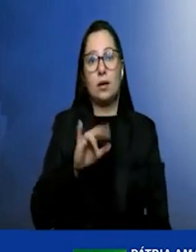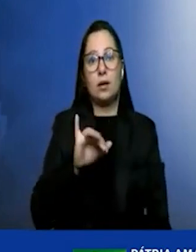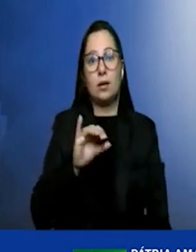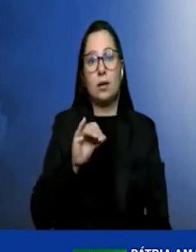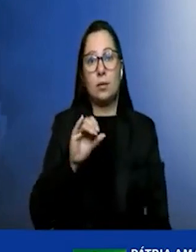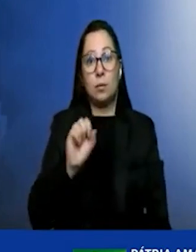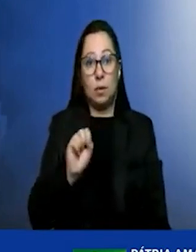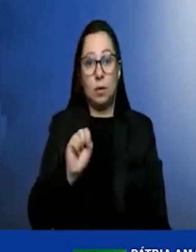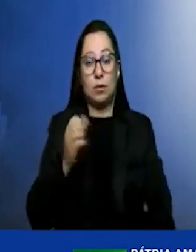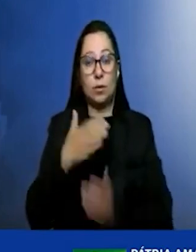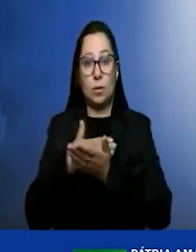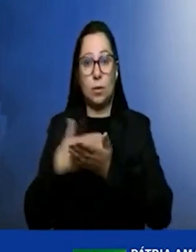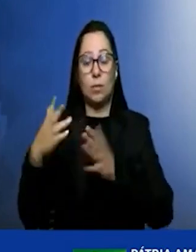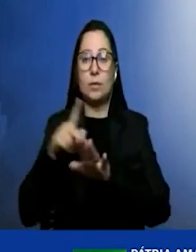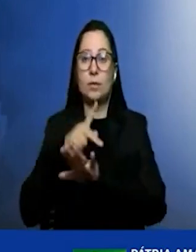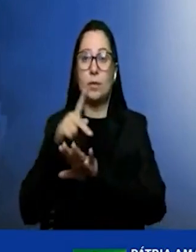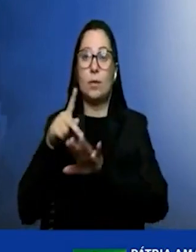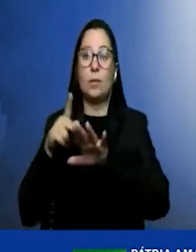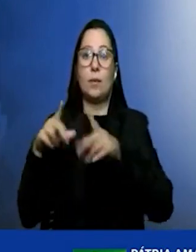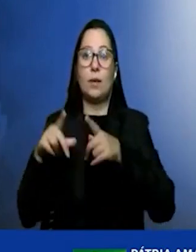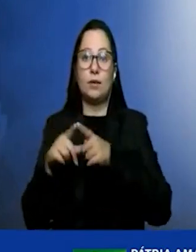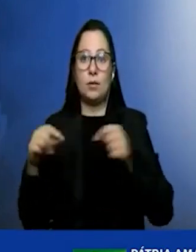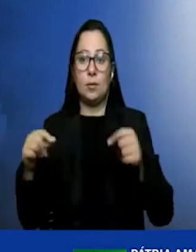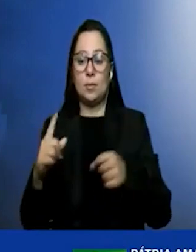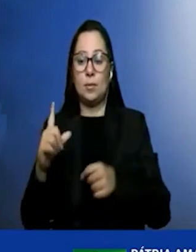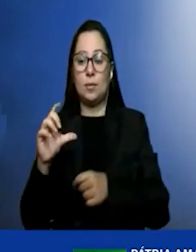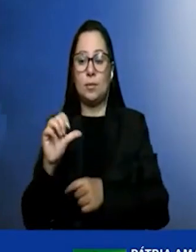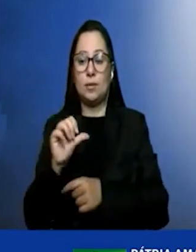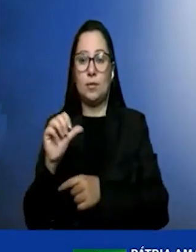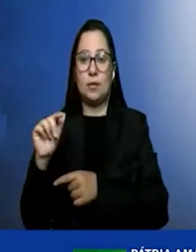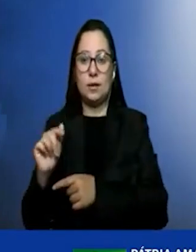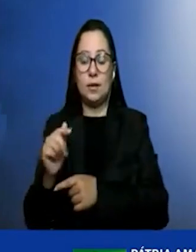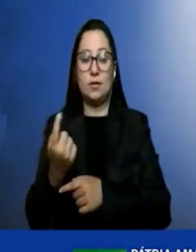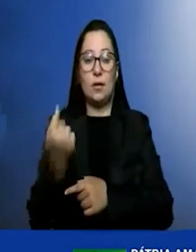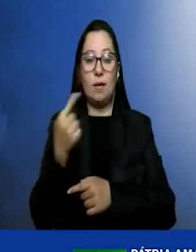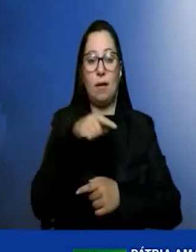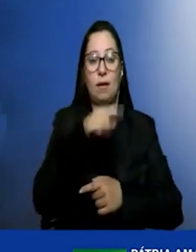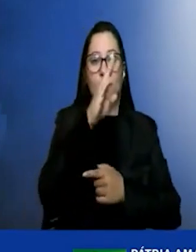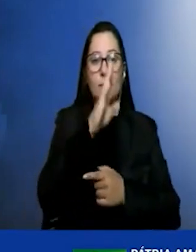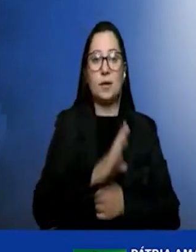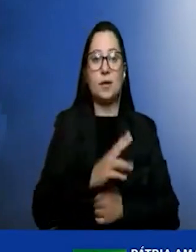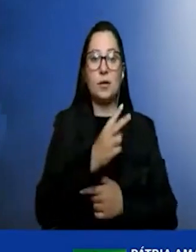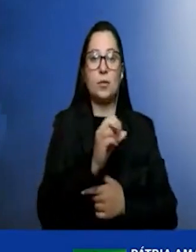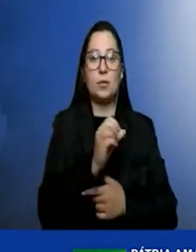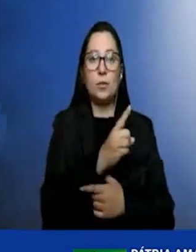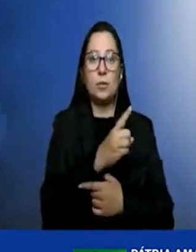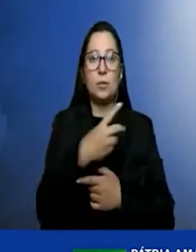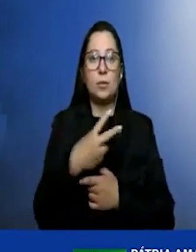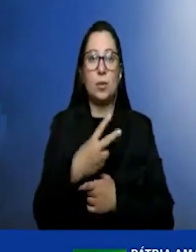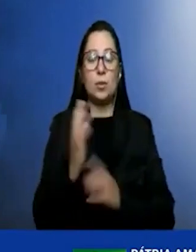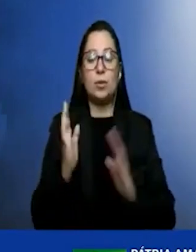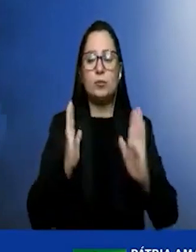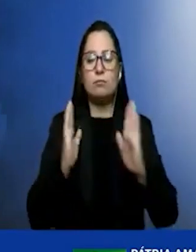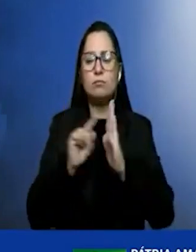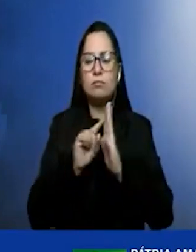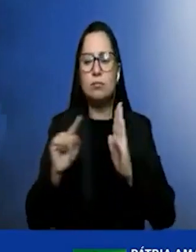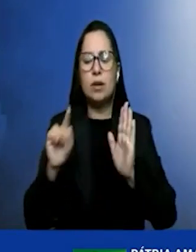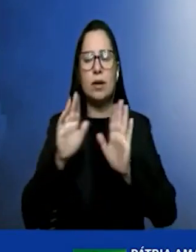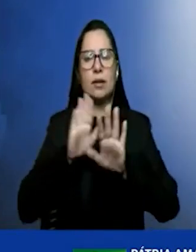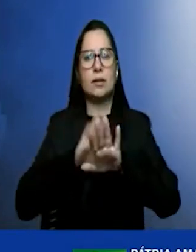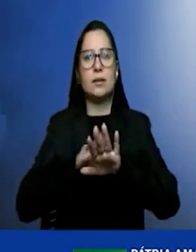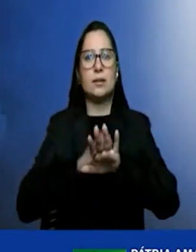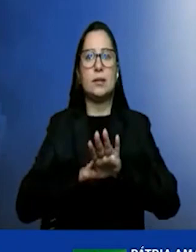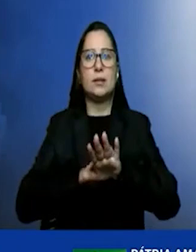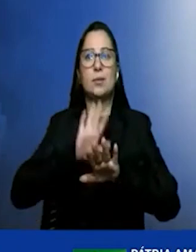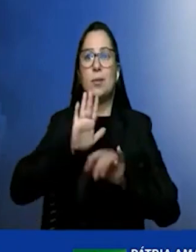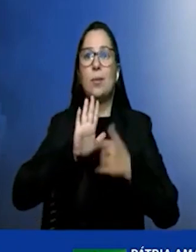1997 e chegou aqui no Brasil em 2012. Essa diferença de tempo já dá uma pista para nós